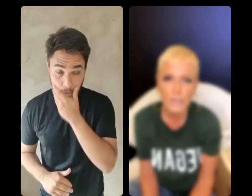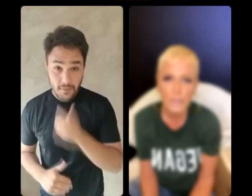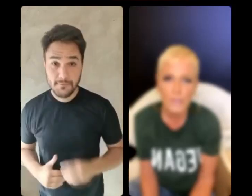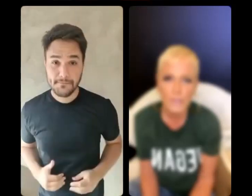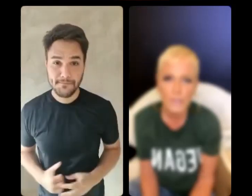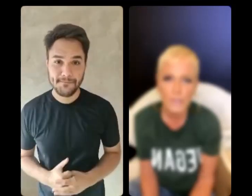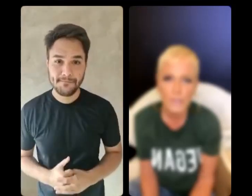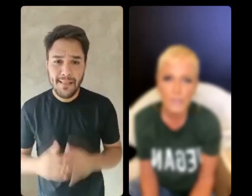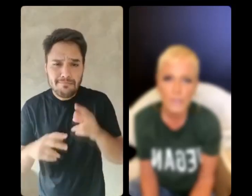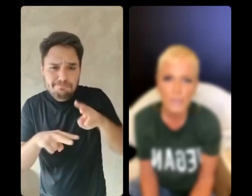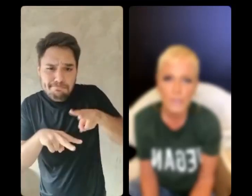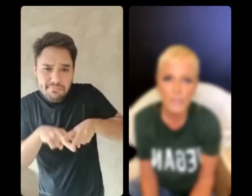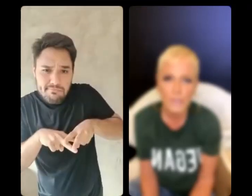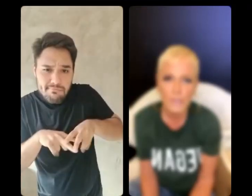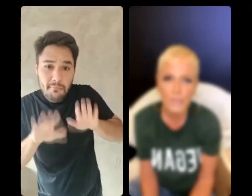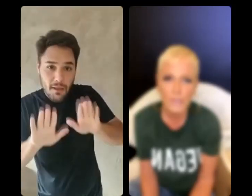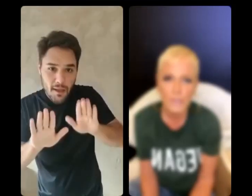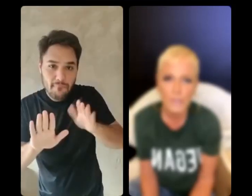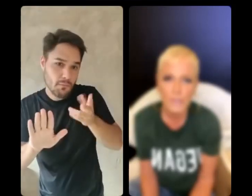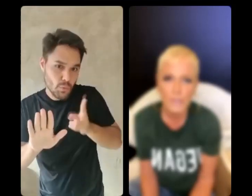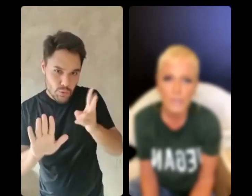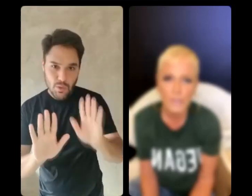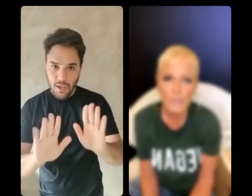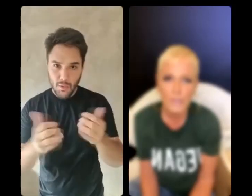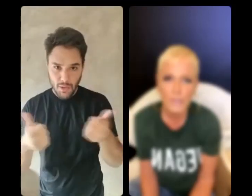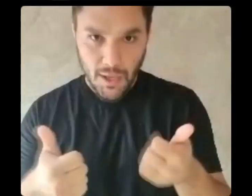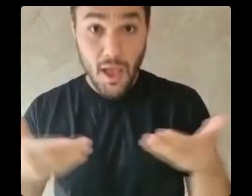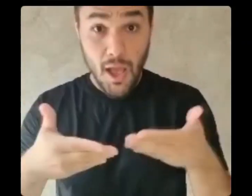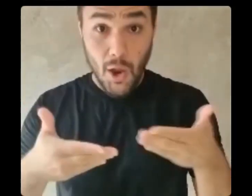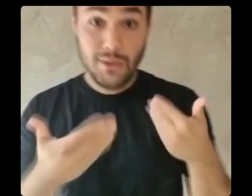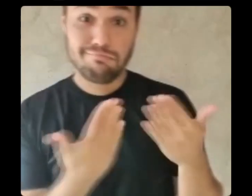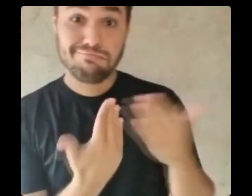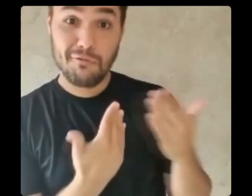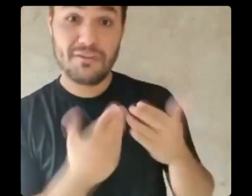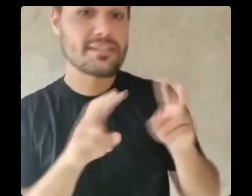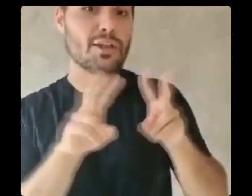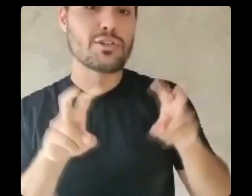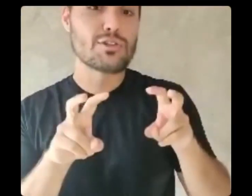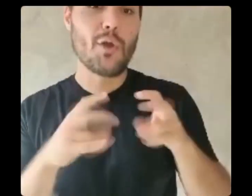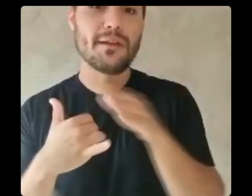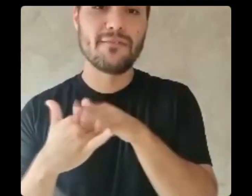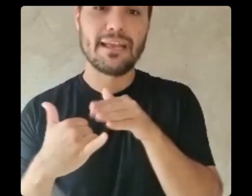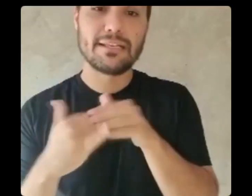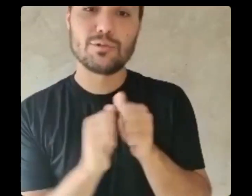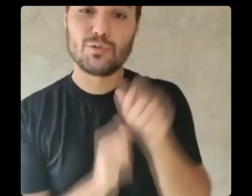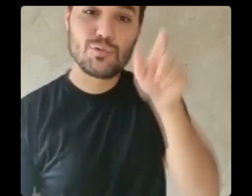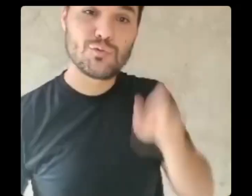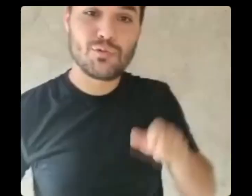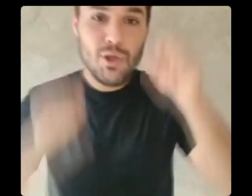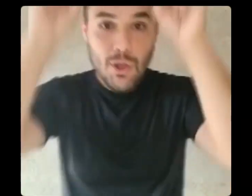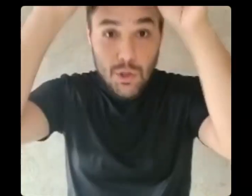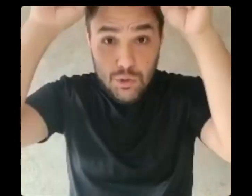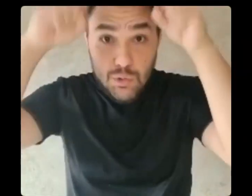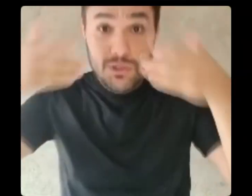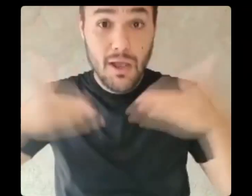Gente, deu uma travadinha, mas vamos lá. Vamos lá. Nós estamos aqui falando com a Xuxa sobre veganismo e a gente entrou nessa onda de religião.